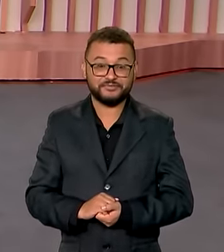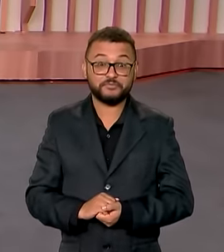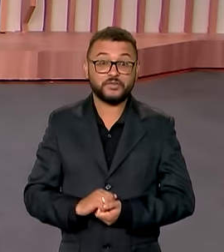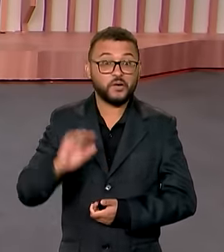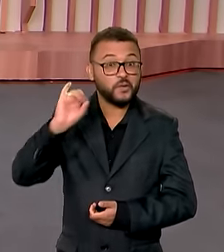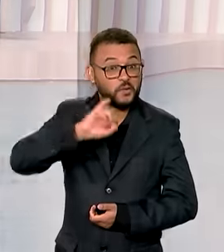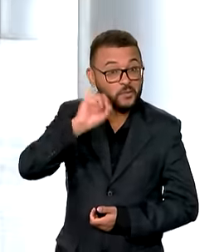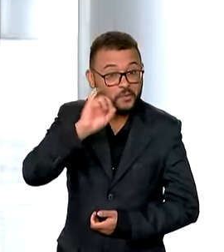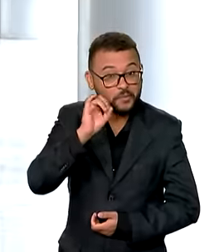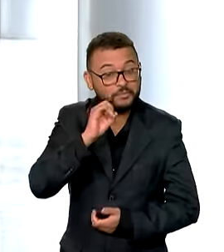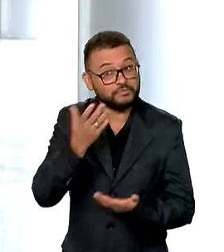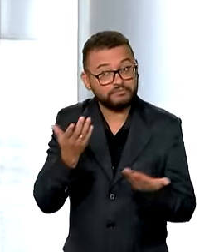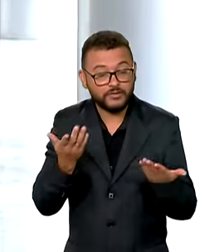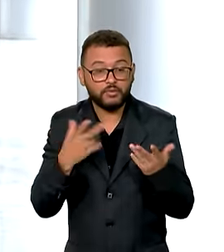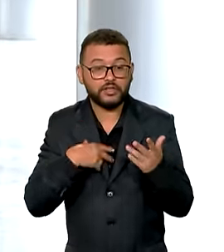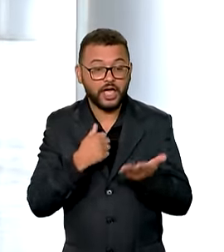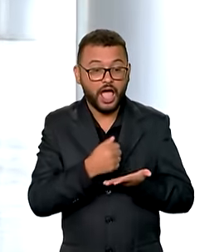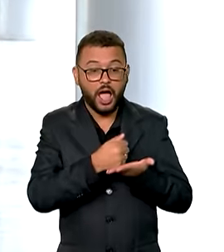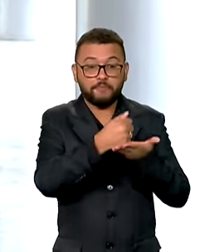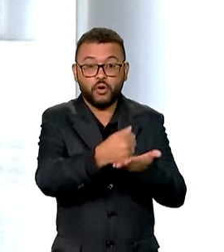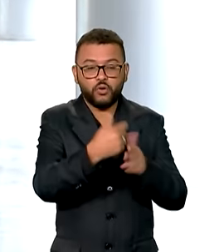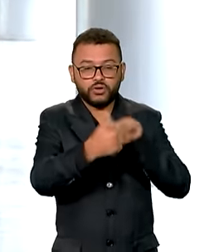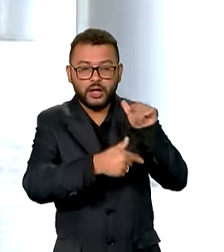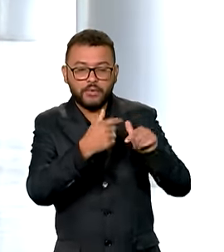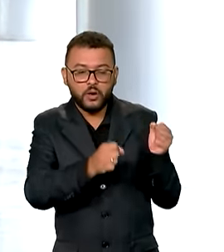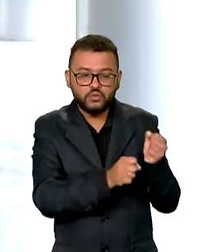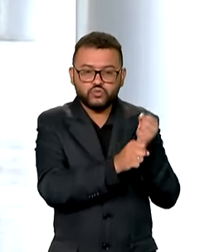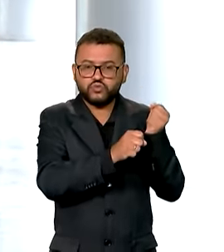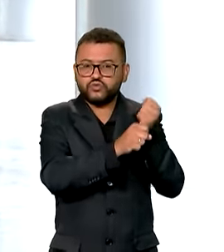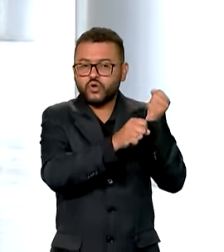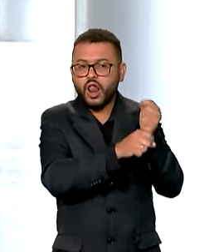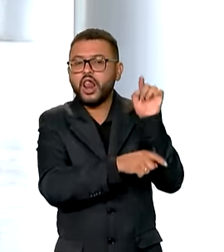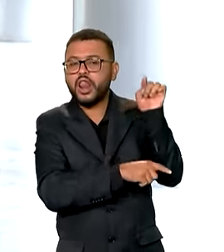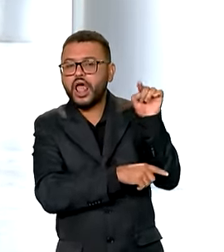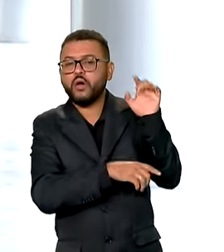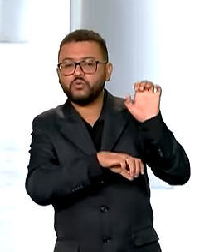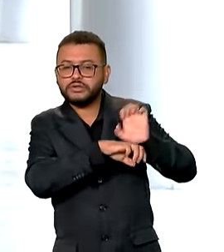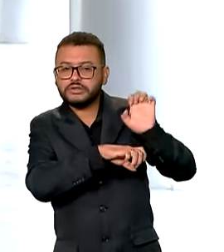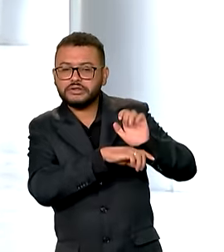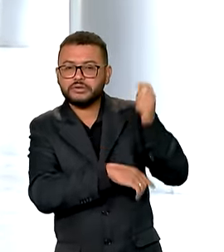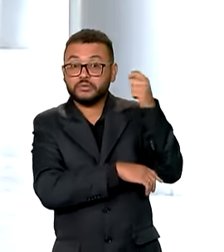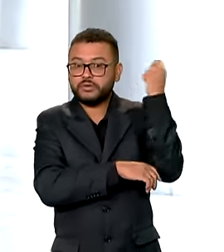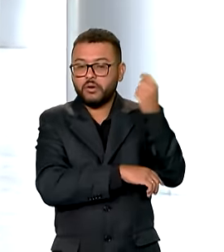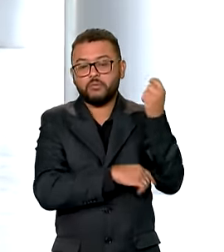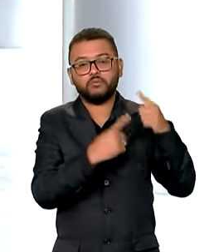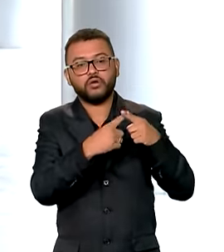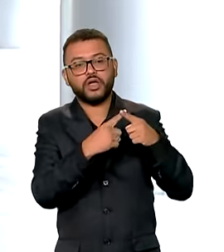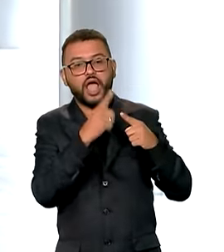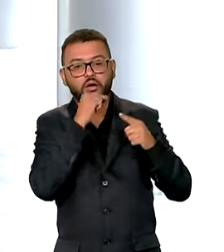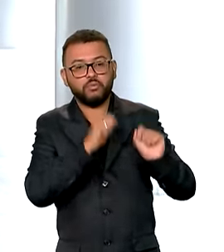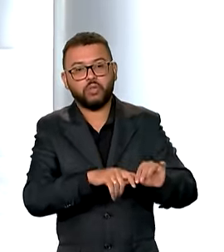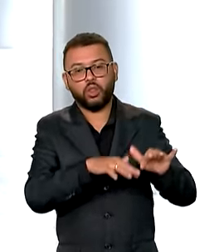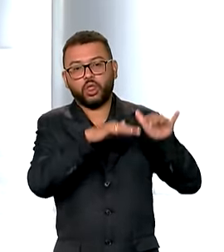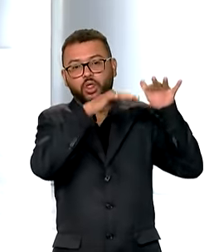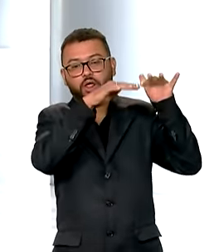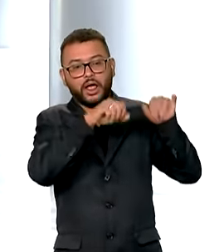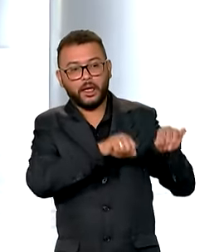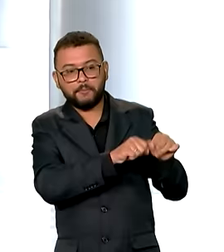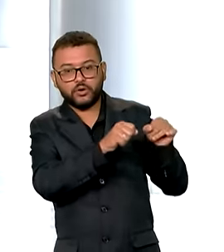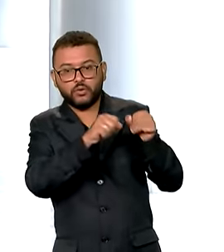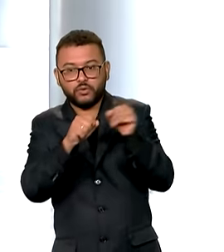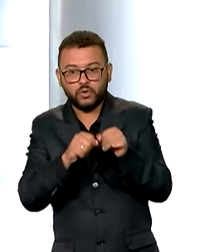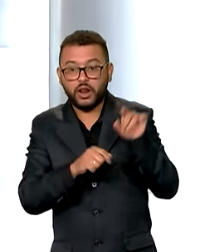Oi, Vanessa. É isso. Em apoio aos trabalhos de reconstrução do Rio Grande do Sul, após as enchentes que devastaram o Estado,